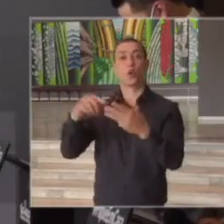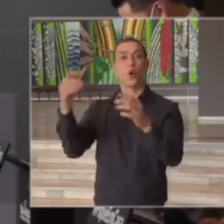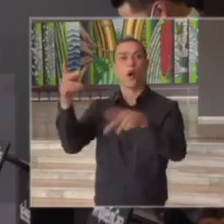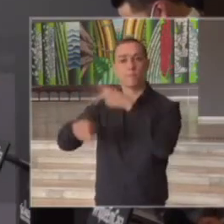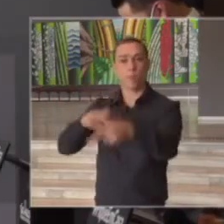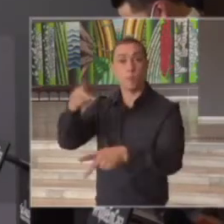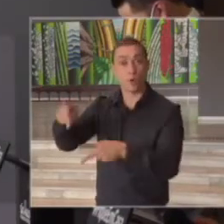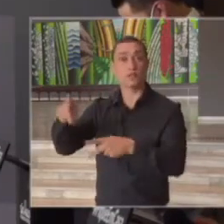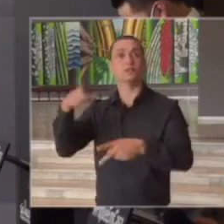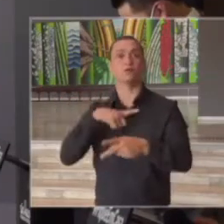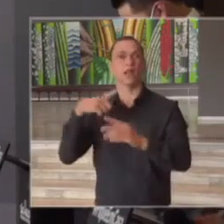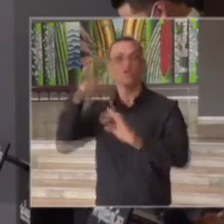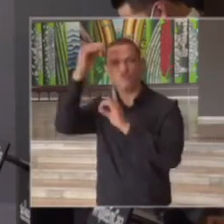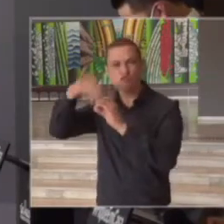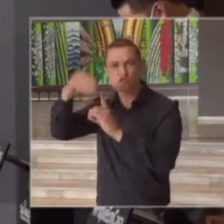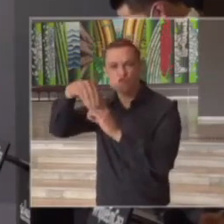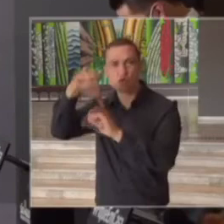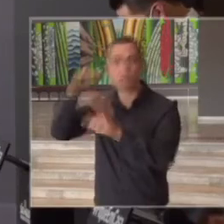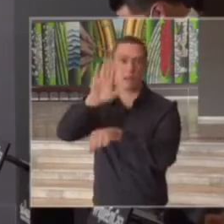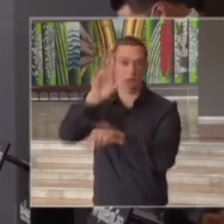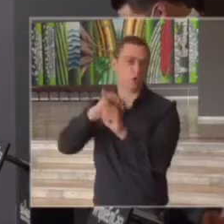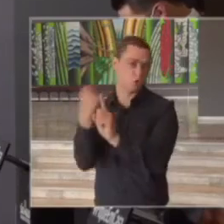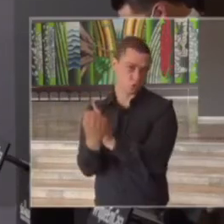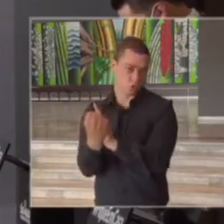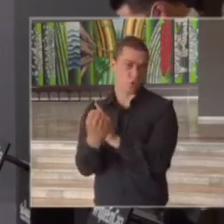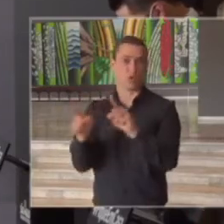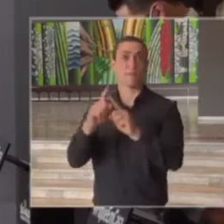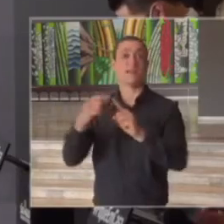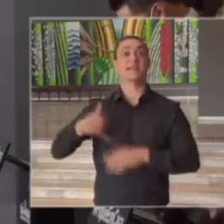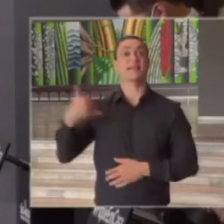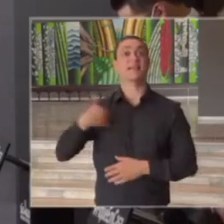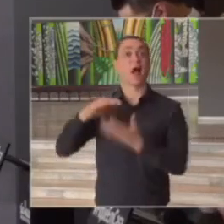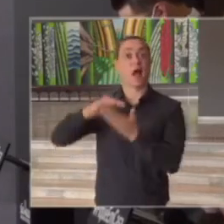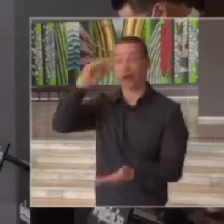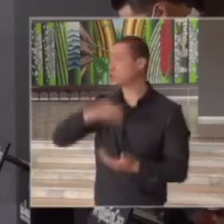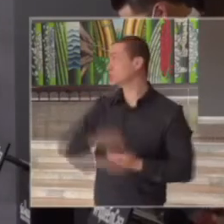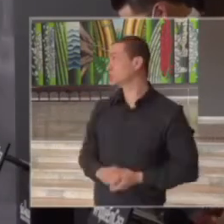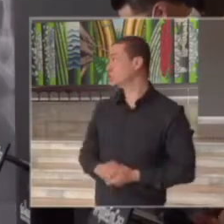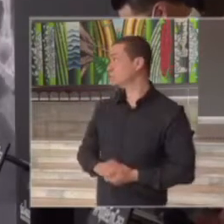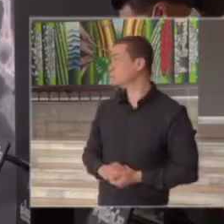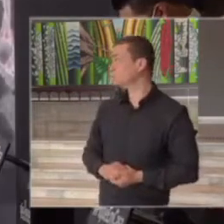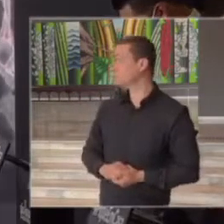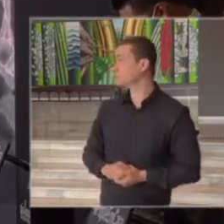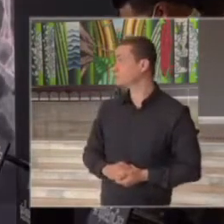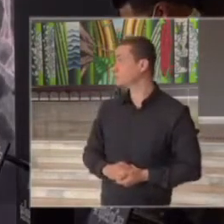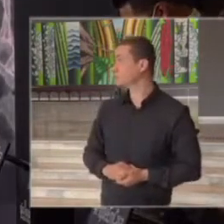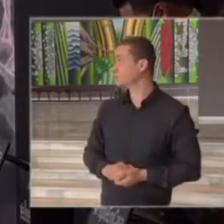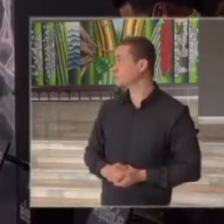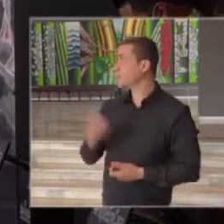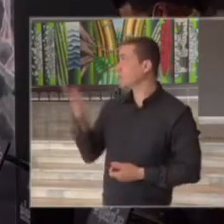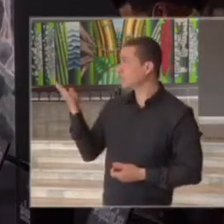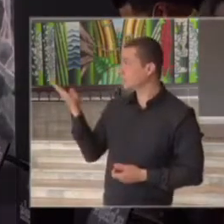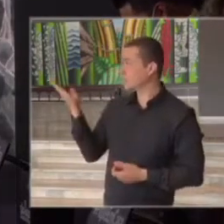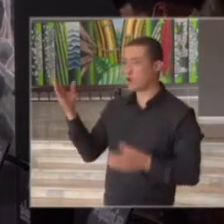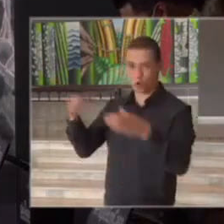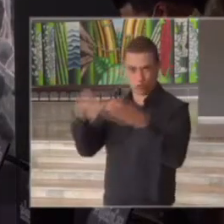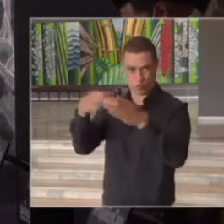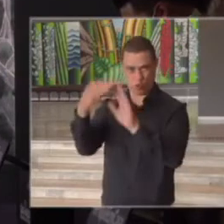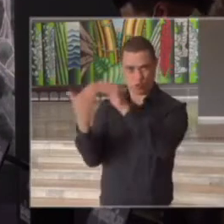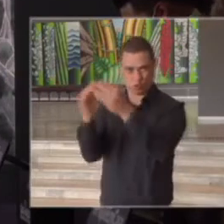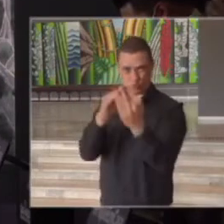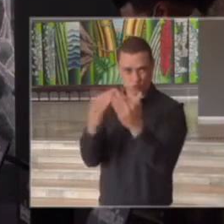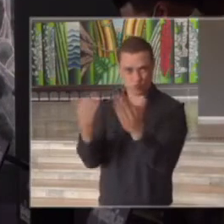vulneráveis enfim pirâmide etária próximo essa é a comunidade de São Remo